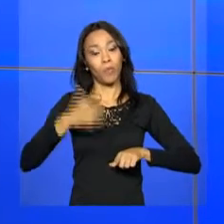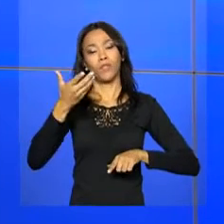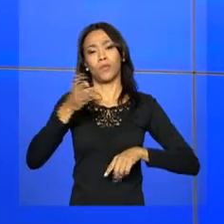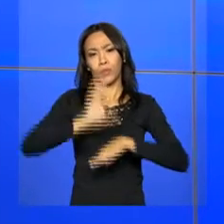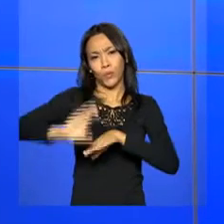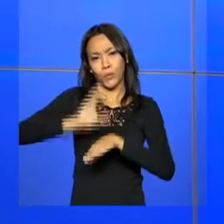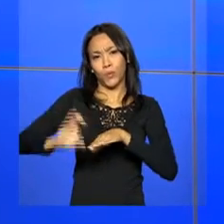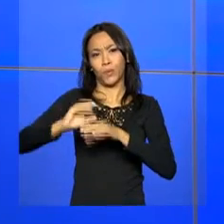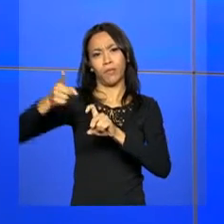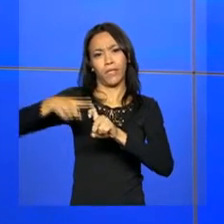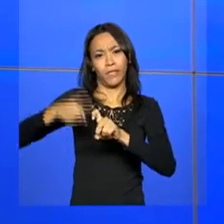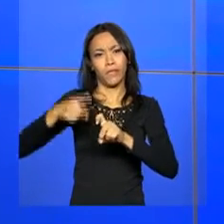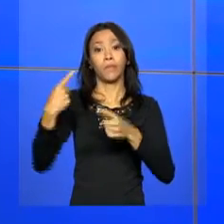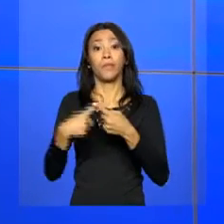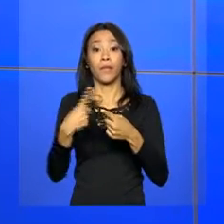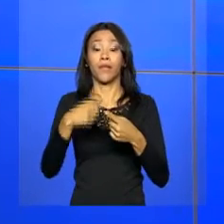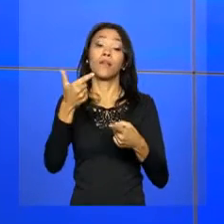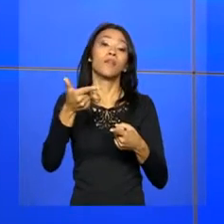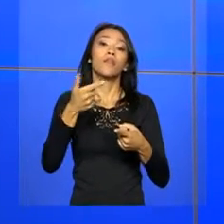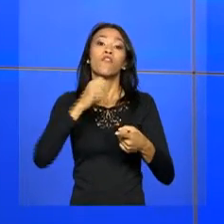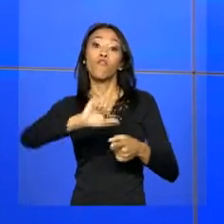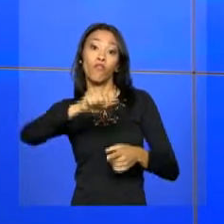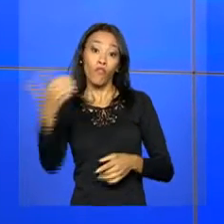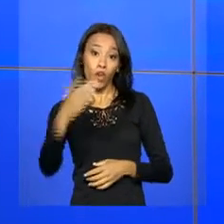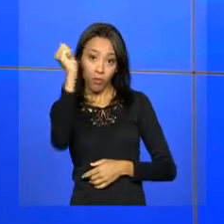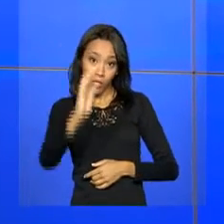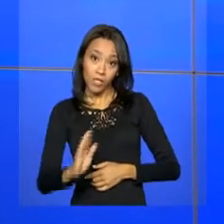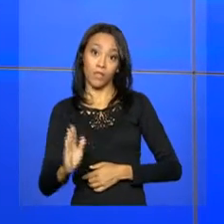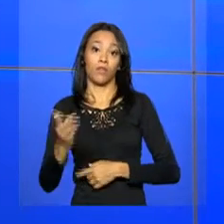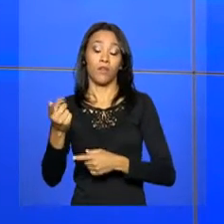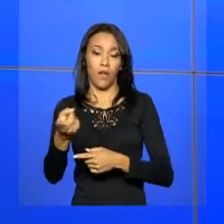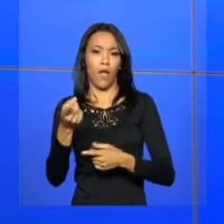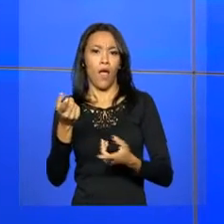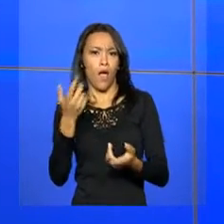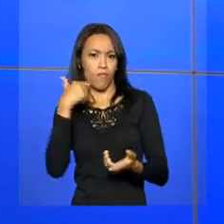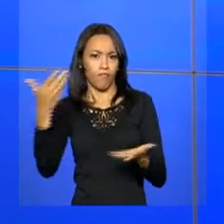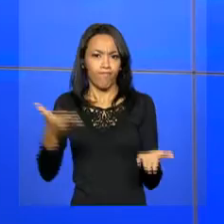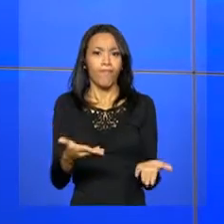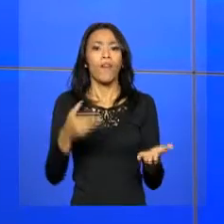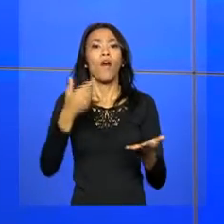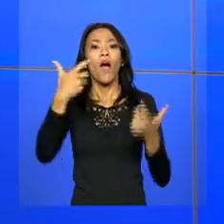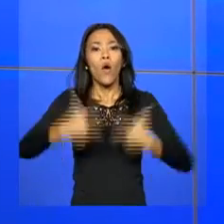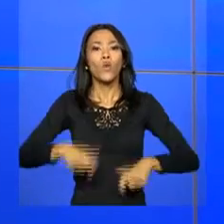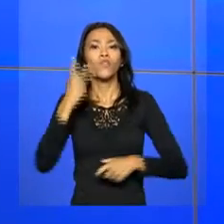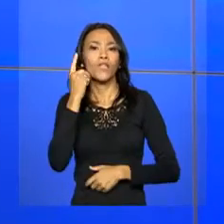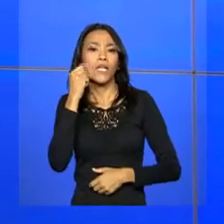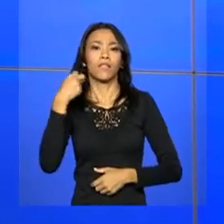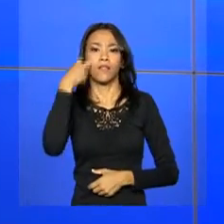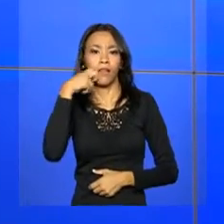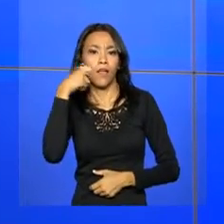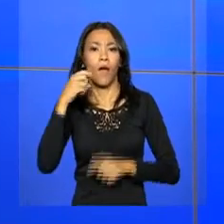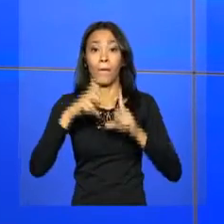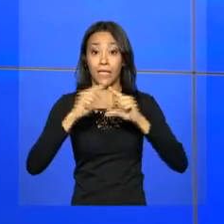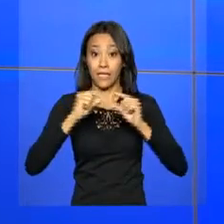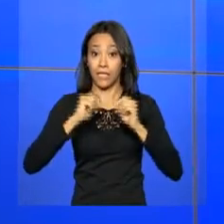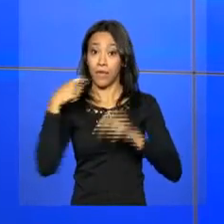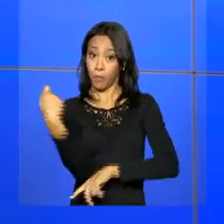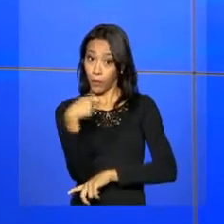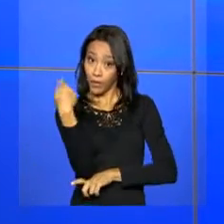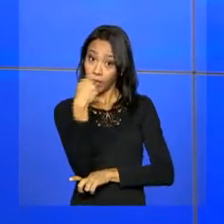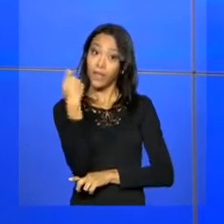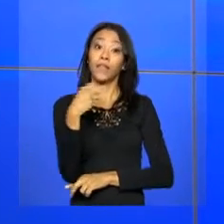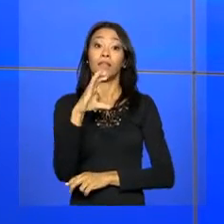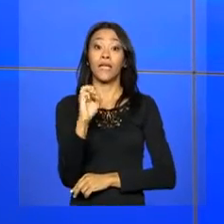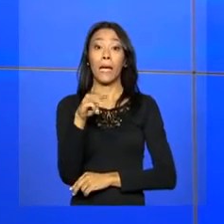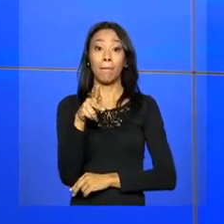medicina emitidos por instituições de educação no exterior. As provas foram aplicadas em Fortaleza, Natal, Brasília, Porto Alegre